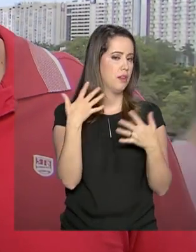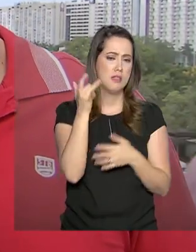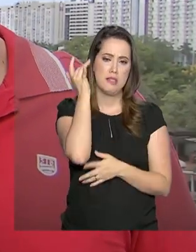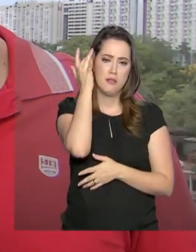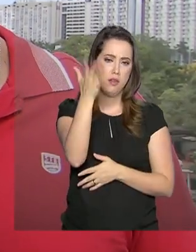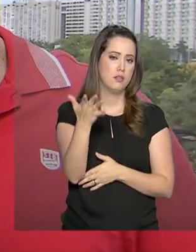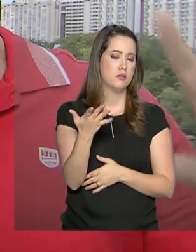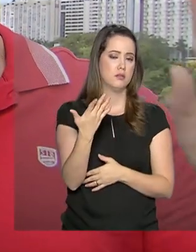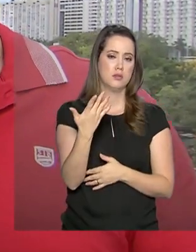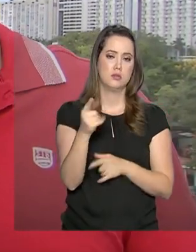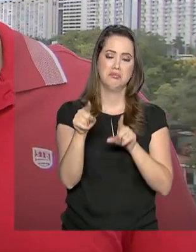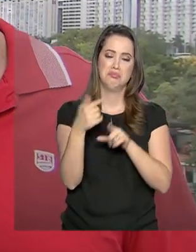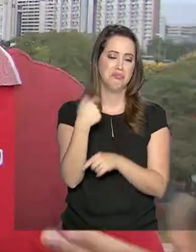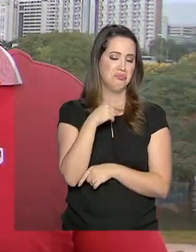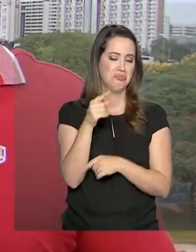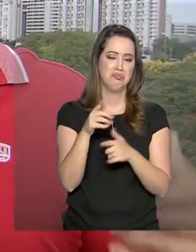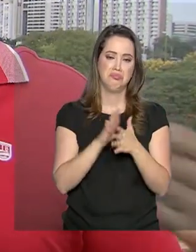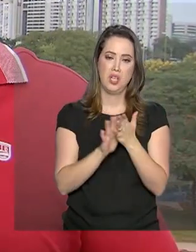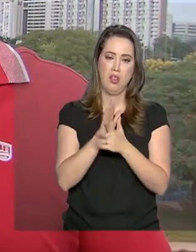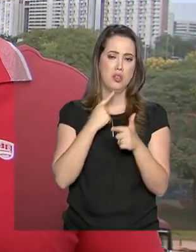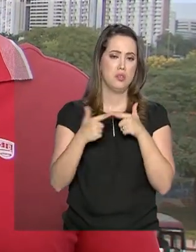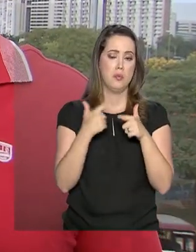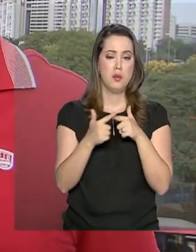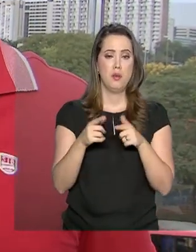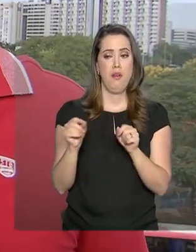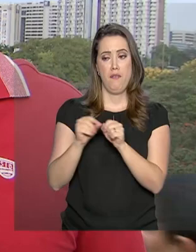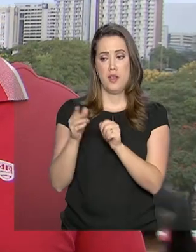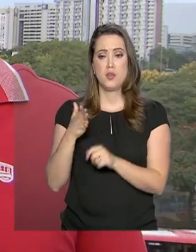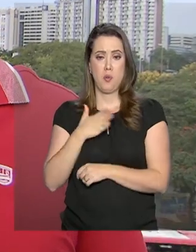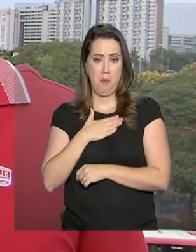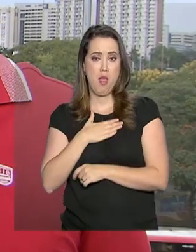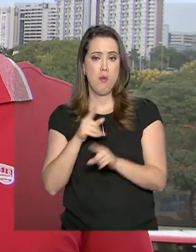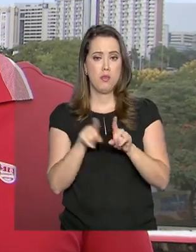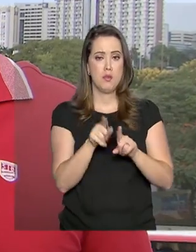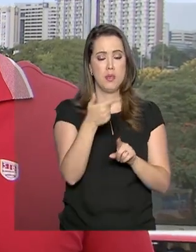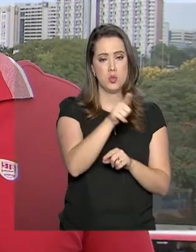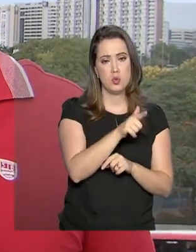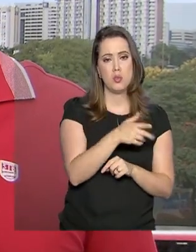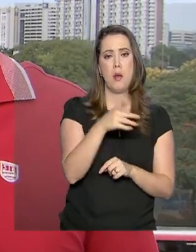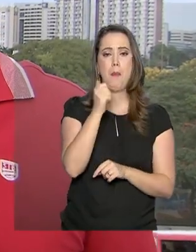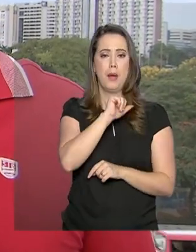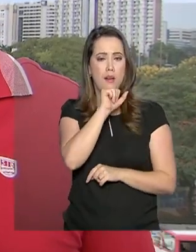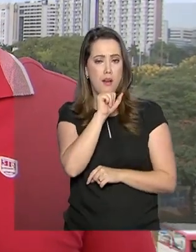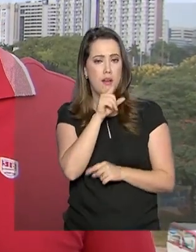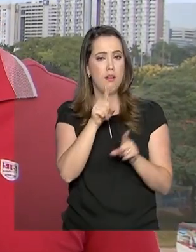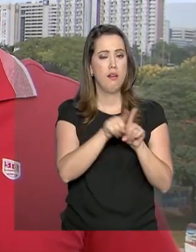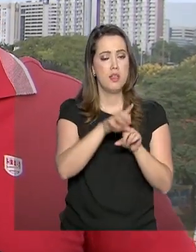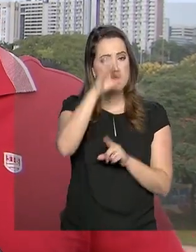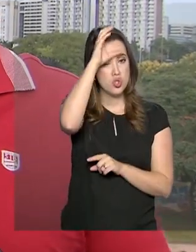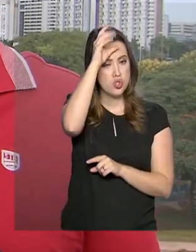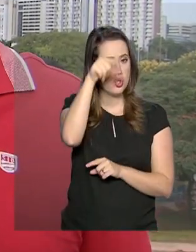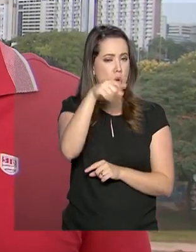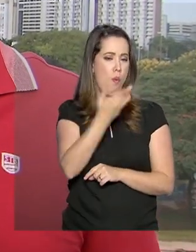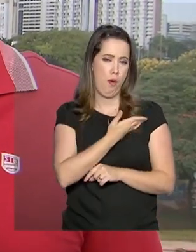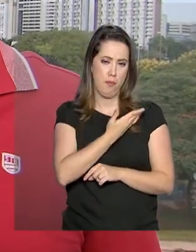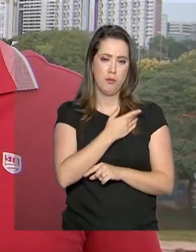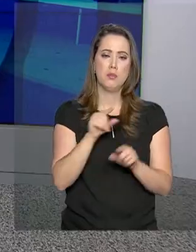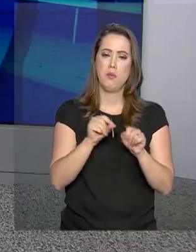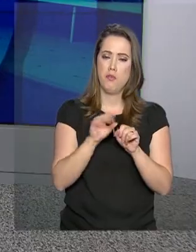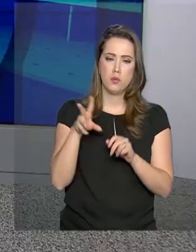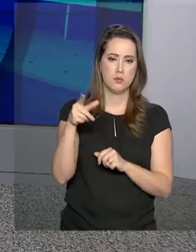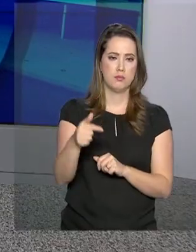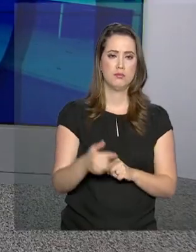que é bem tranquilo. Geralmente eu não tenho problema não. Eu faço o meu e de algumas pessoas também, de minha mãe, meu tio e um amigo também.